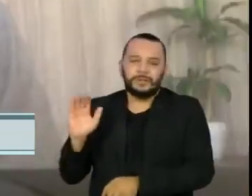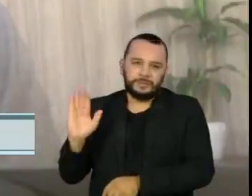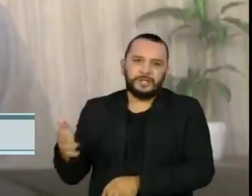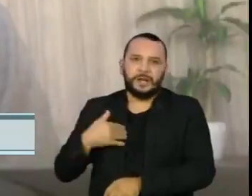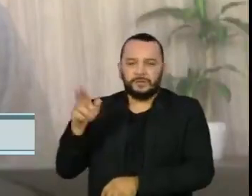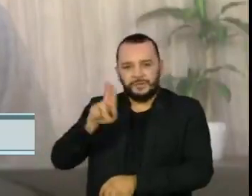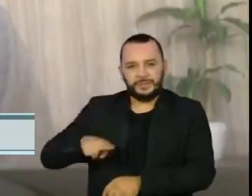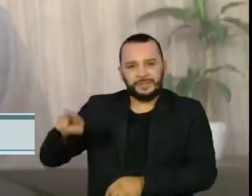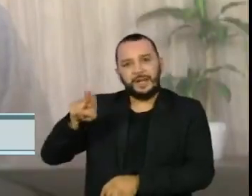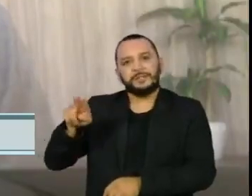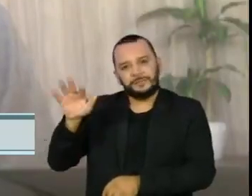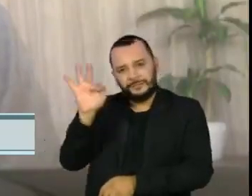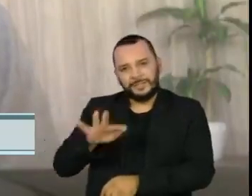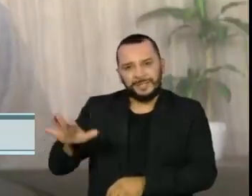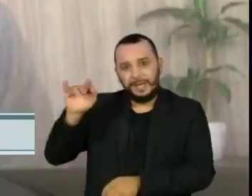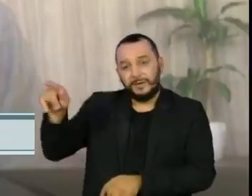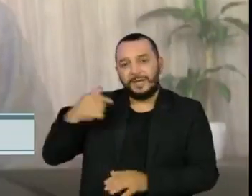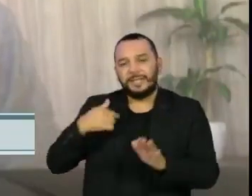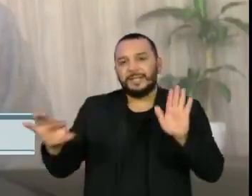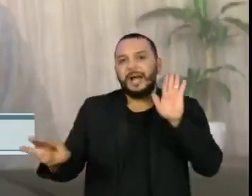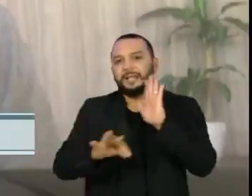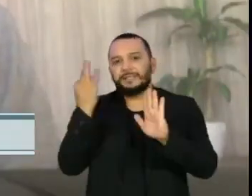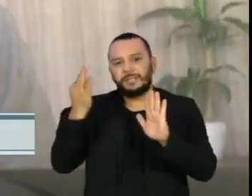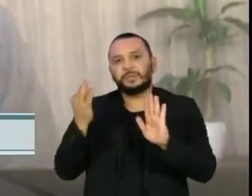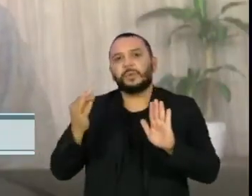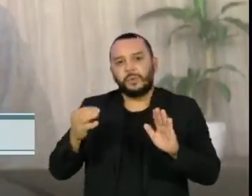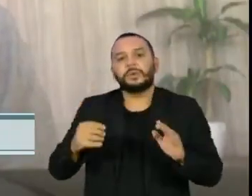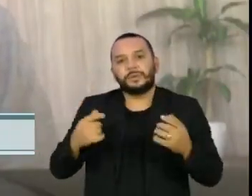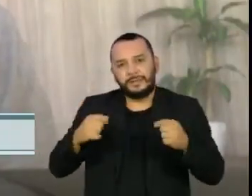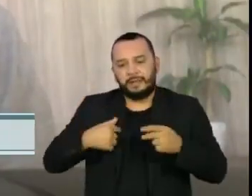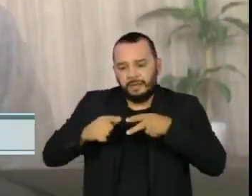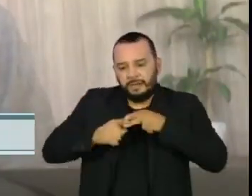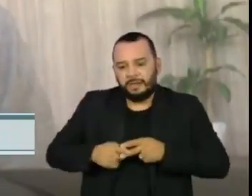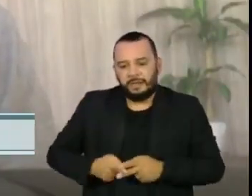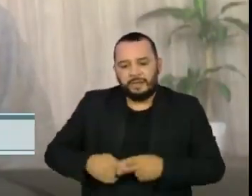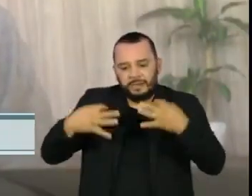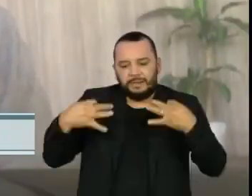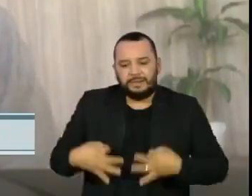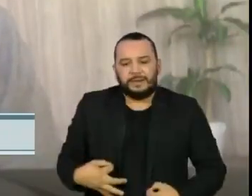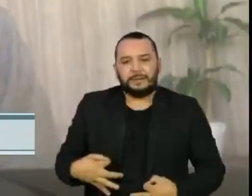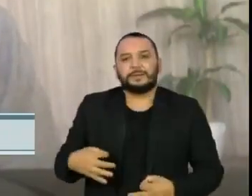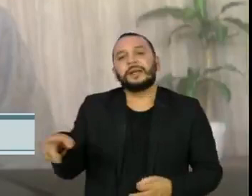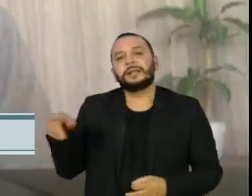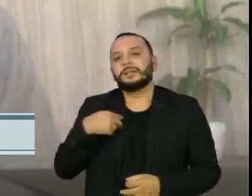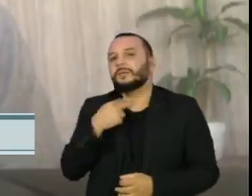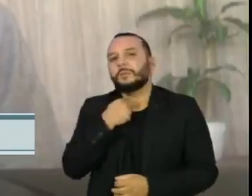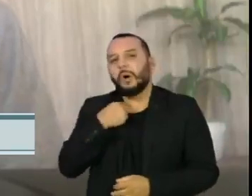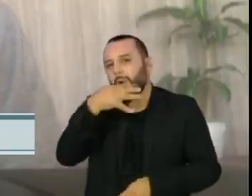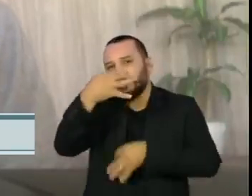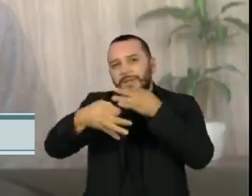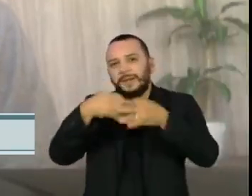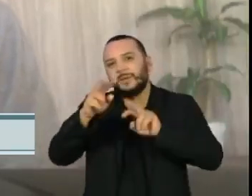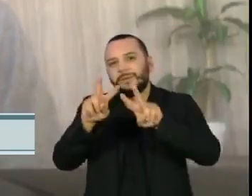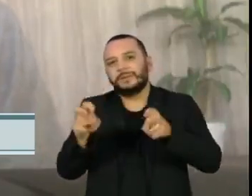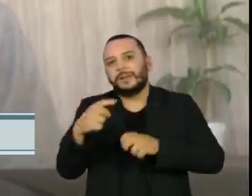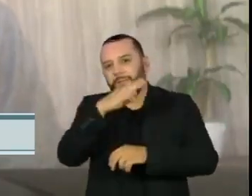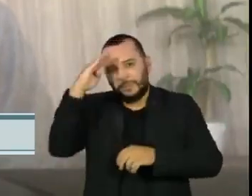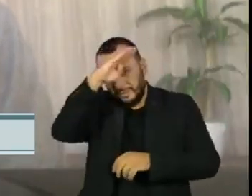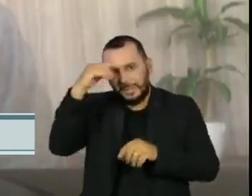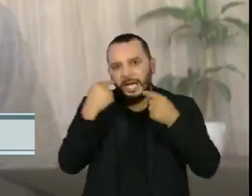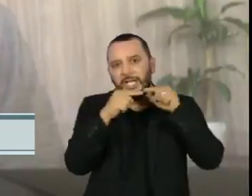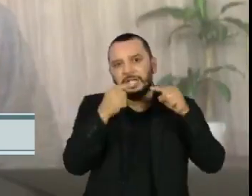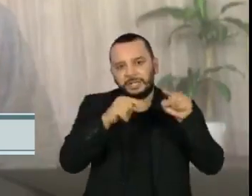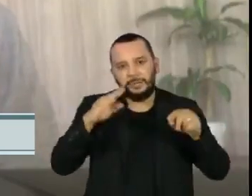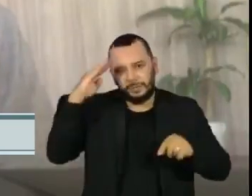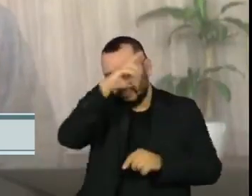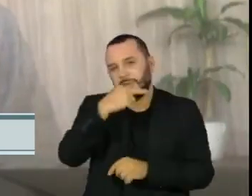obrigou os docentes a assinar um termo de ajuste de conduta que proíbe os acadêmicos de comentar ações do governo Bolsonaro de maneira crítica.